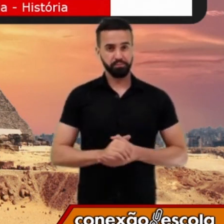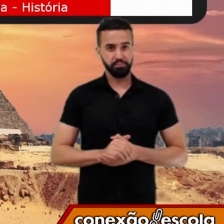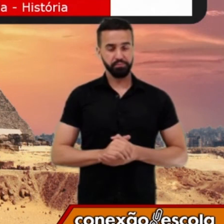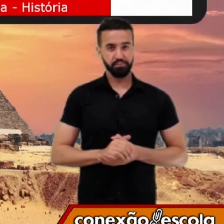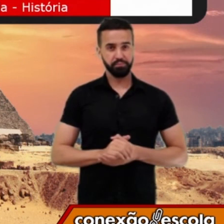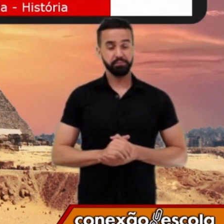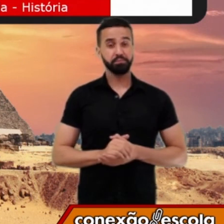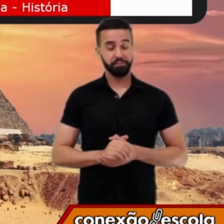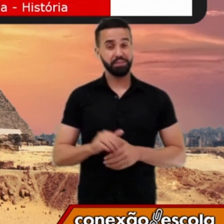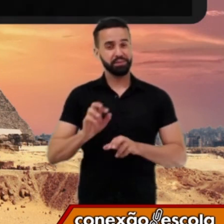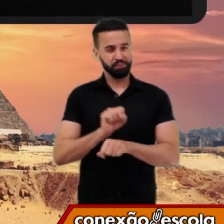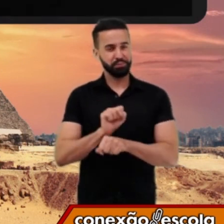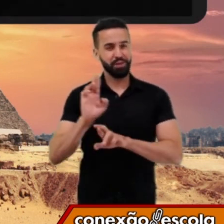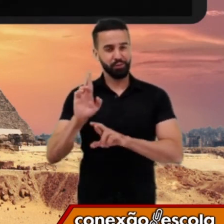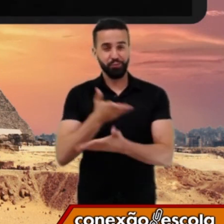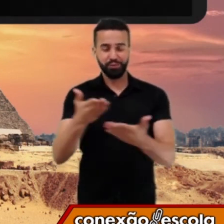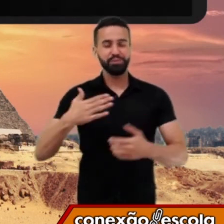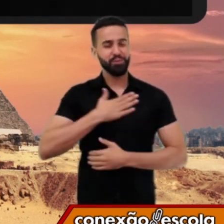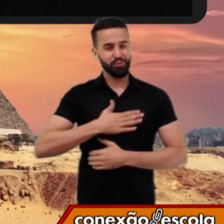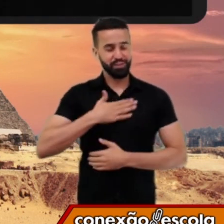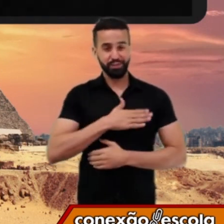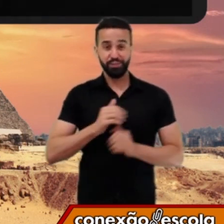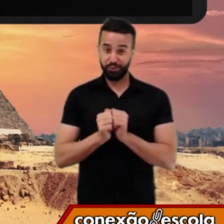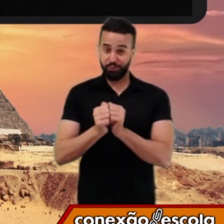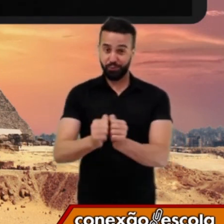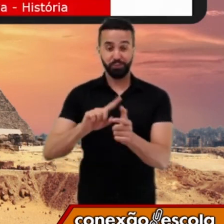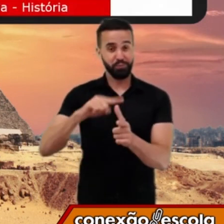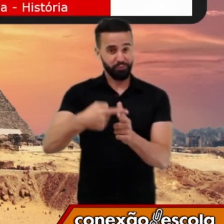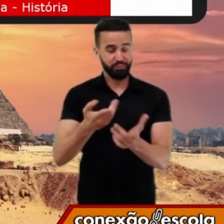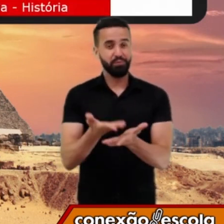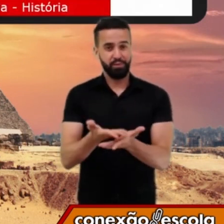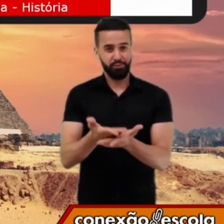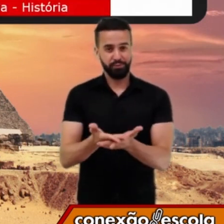Espero que vocês tenham gostado. Estaremos juntos na próxima aula.